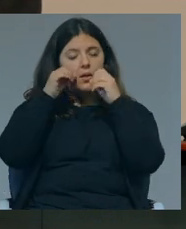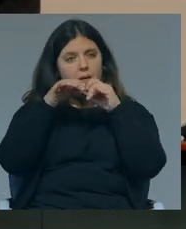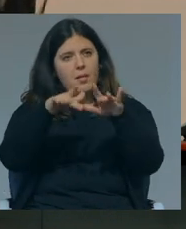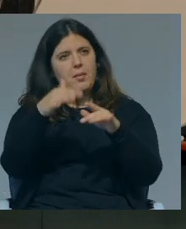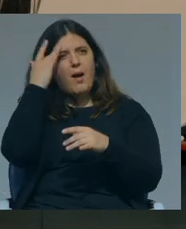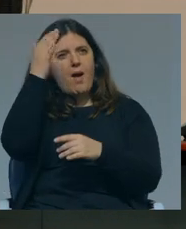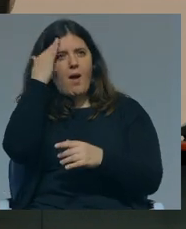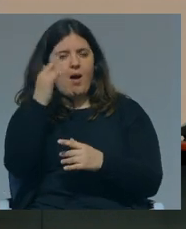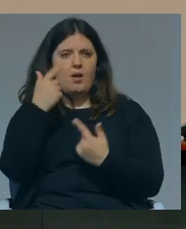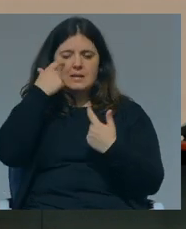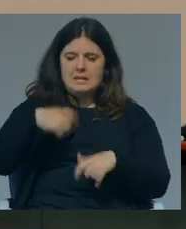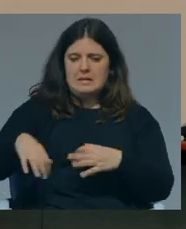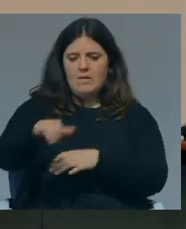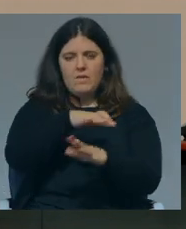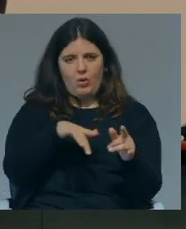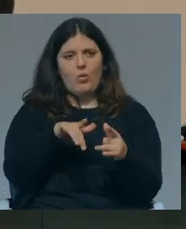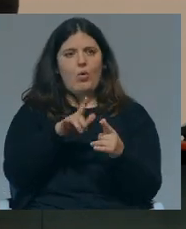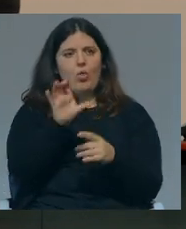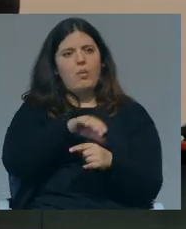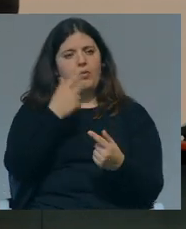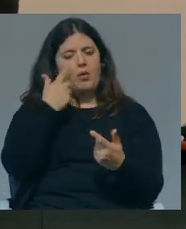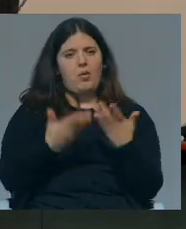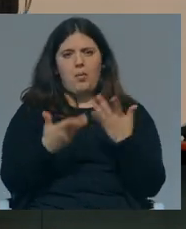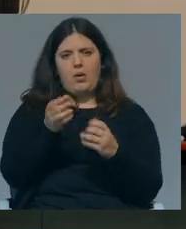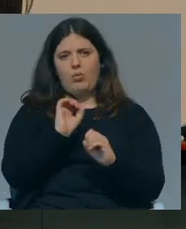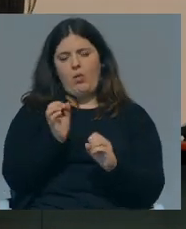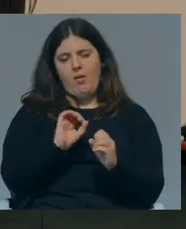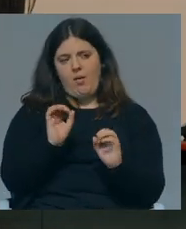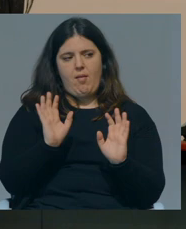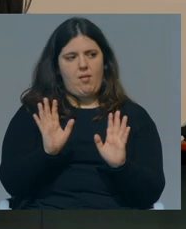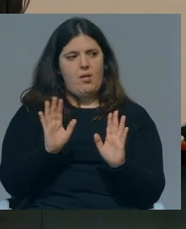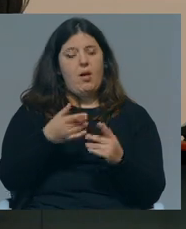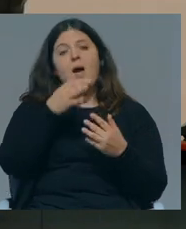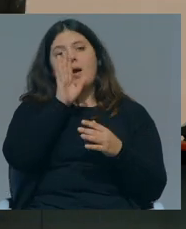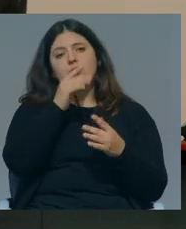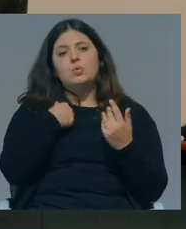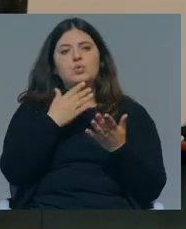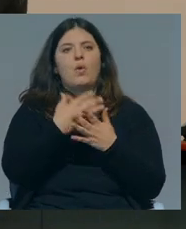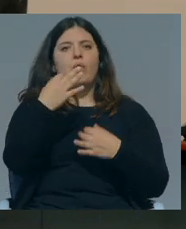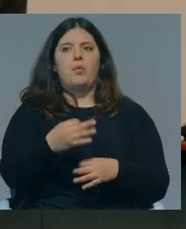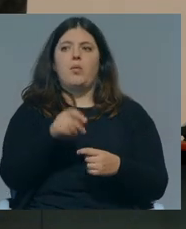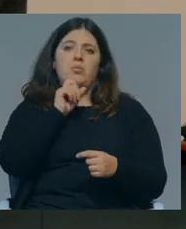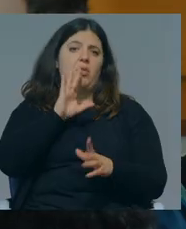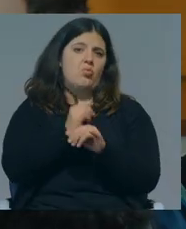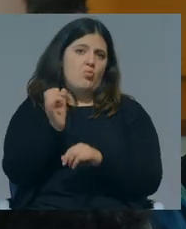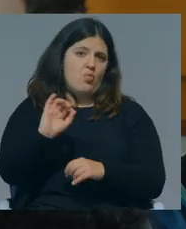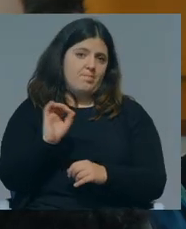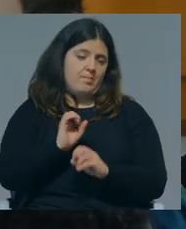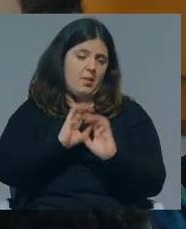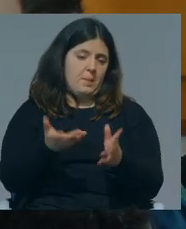cívico de uma forma que é incomparável se tiveres apenas no ensino formal e não tiveres outras alternativas, não é?